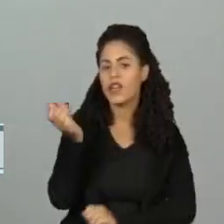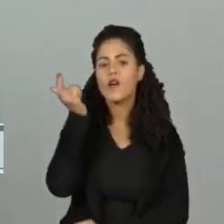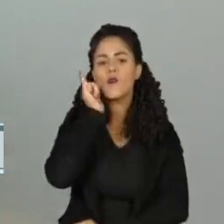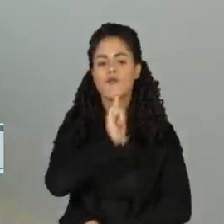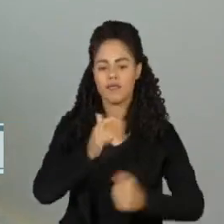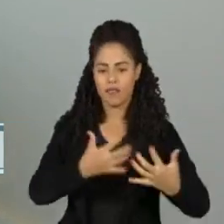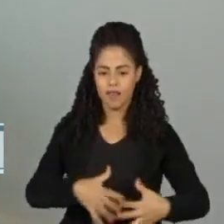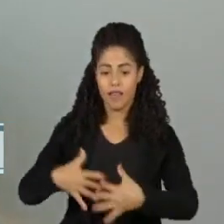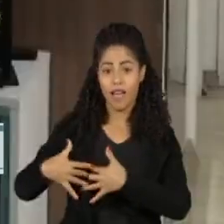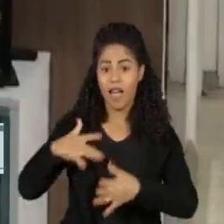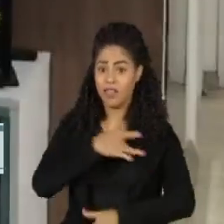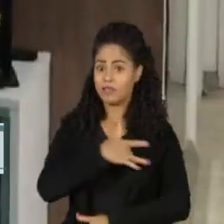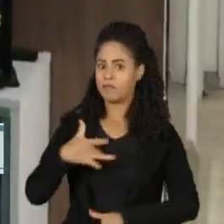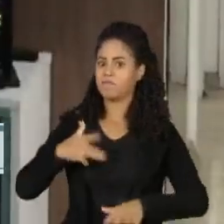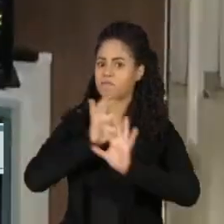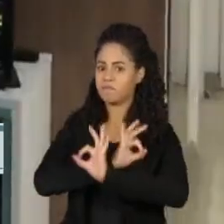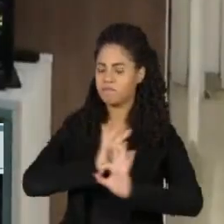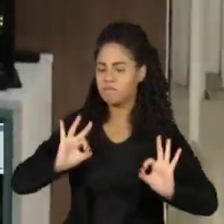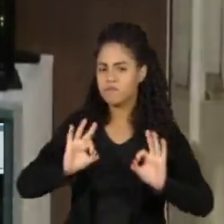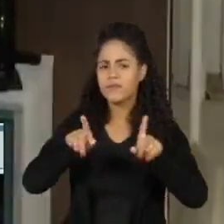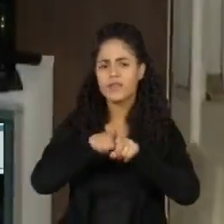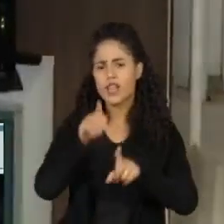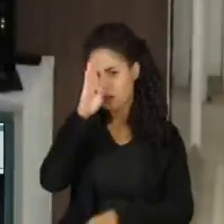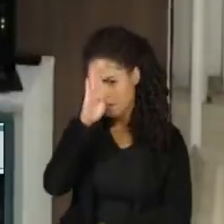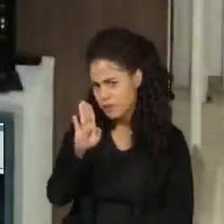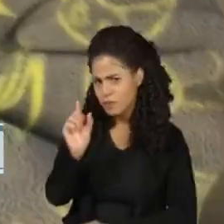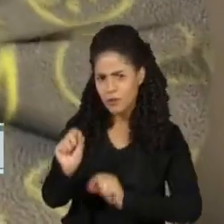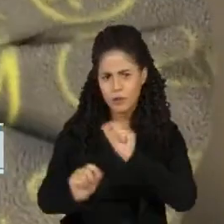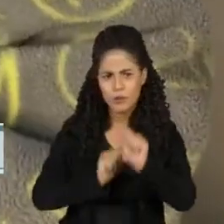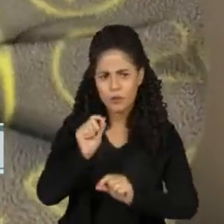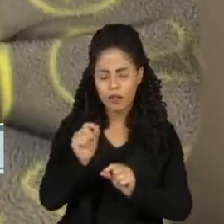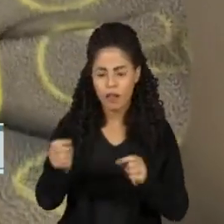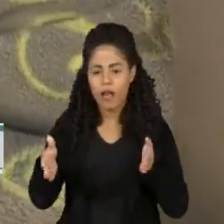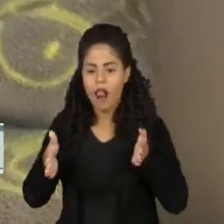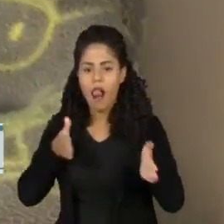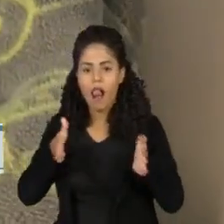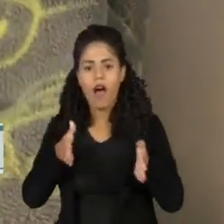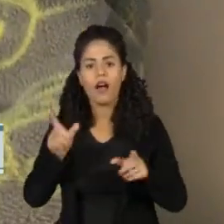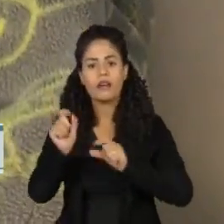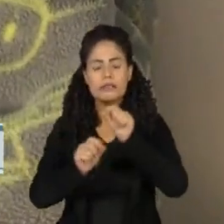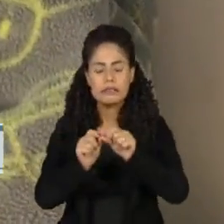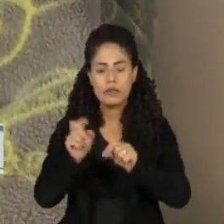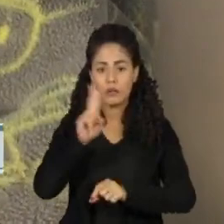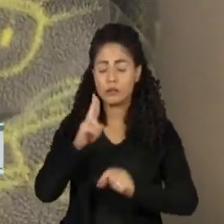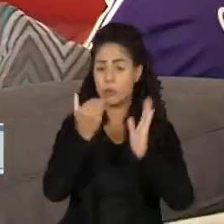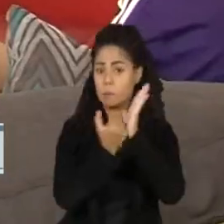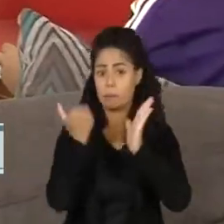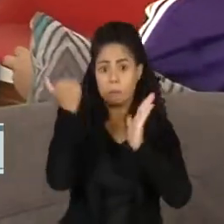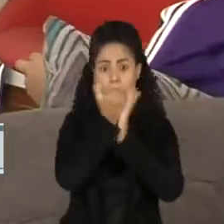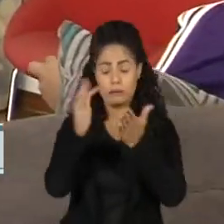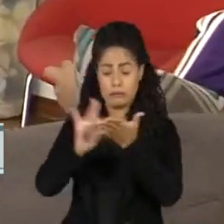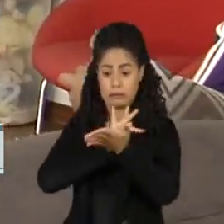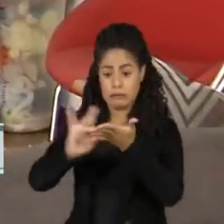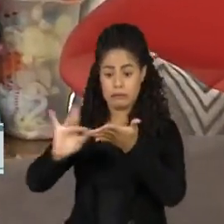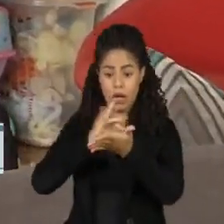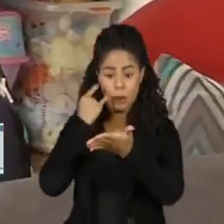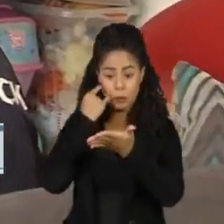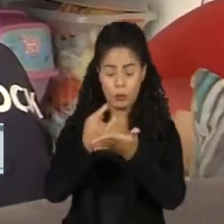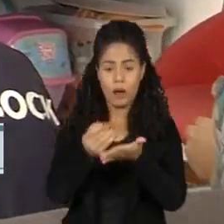a saúde das crianças, especialmente em tempos de uso precoce e excessivo de celulares,